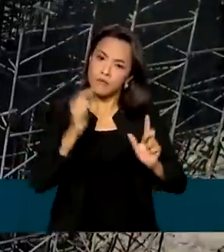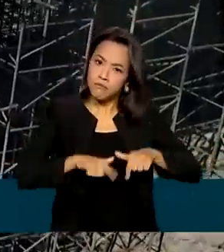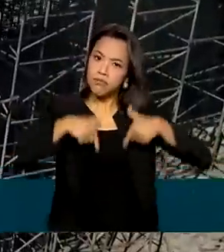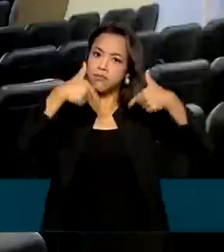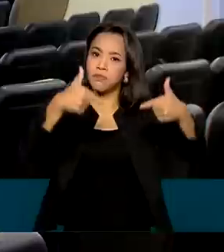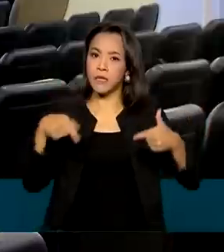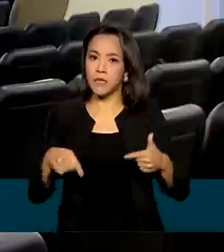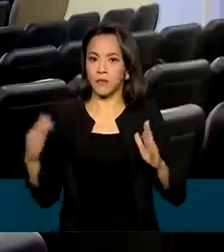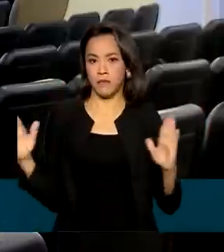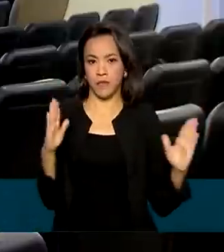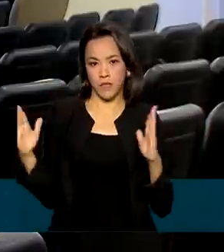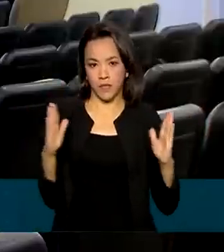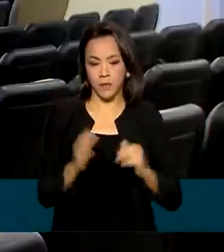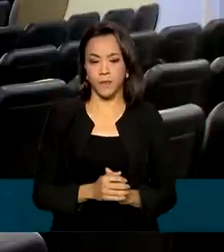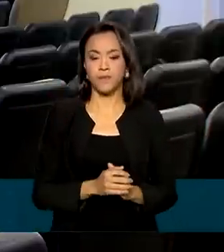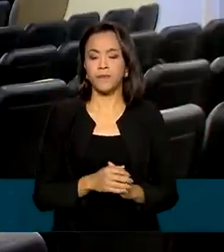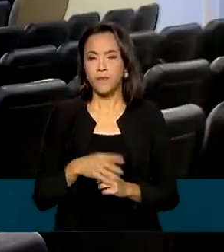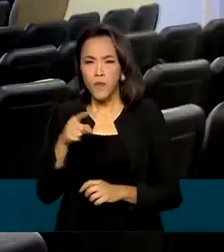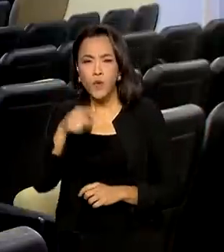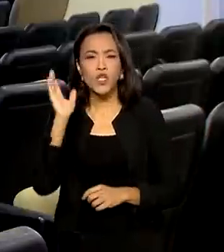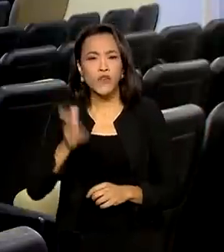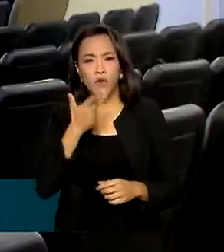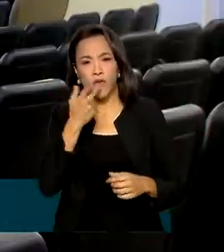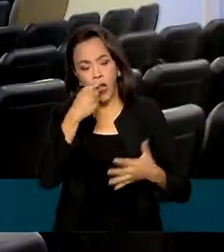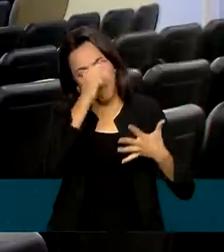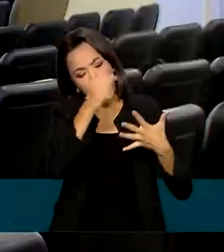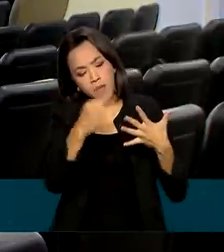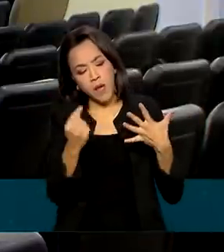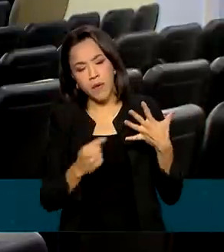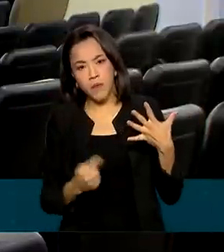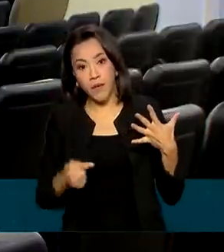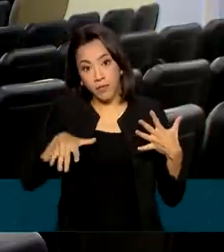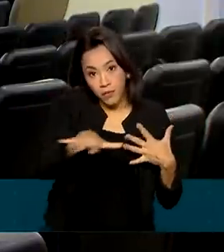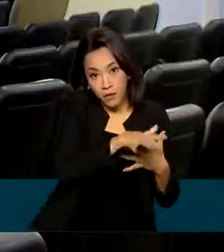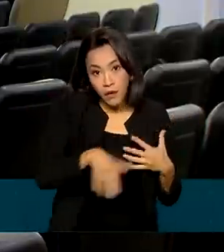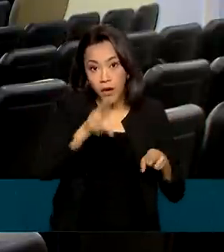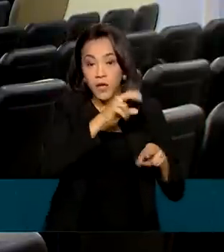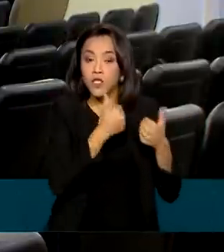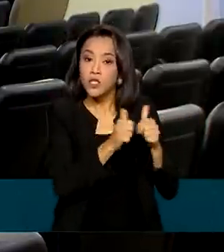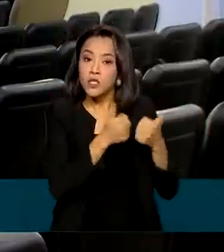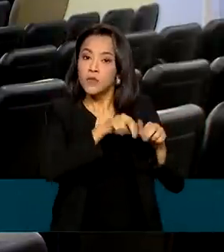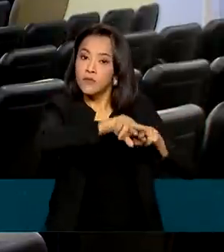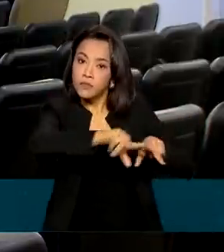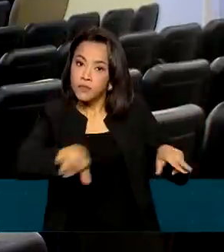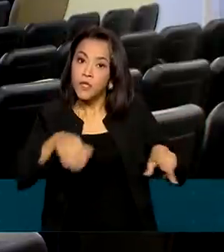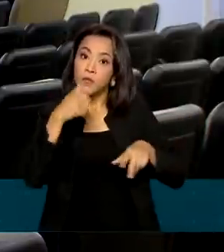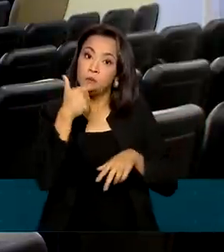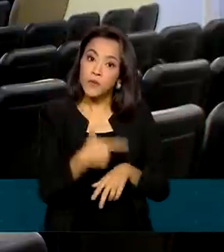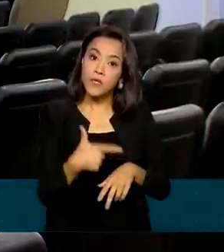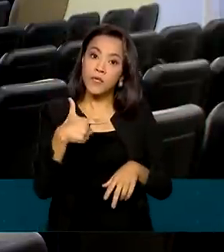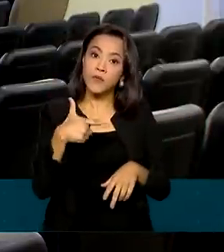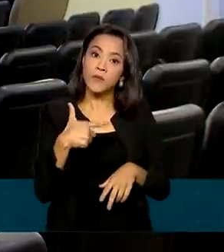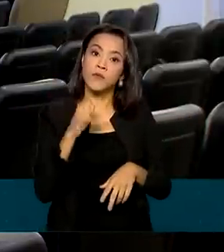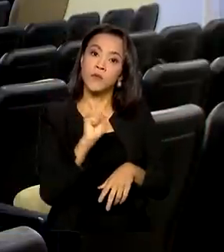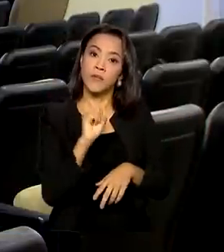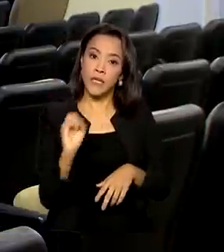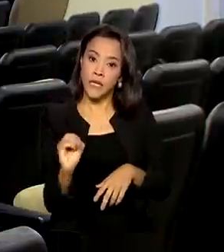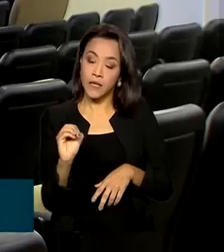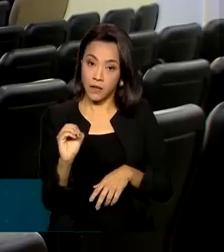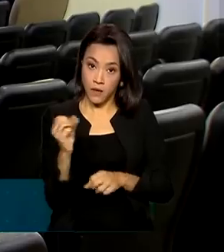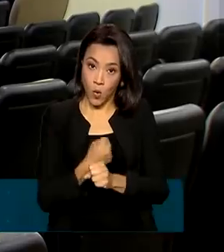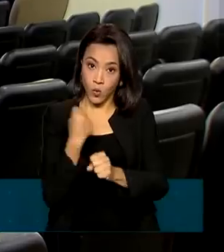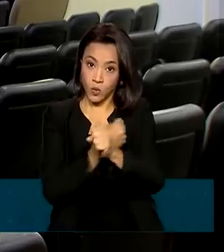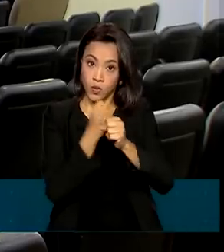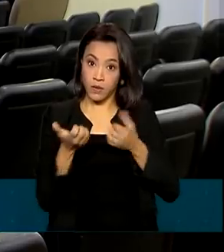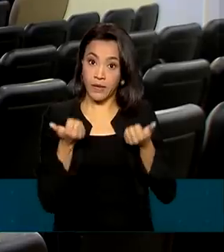período. Entre as realizações citadas no setor de transportes estão 280 obras públicas entregues desde